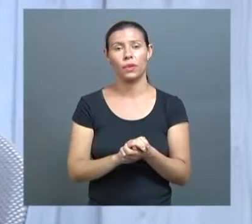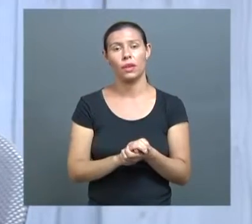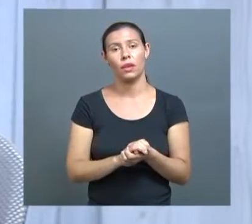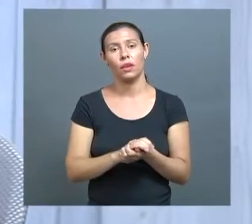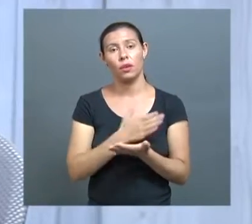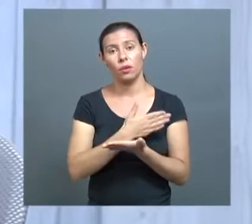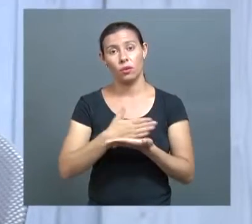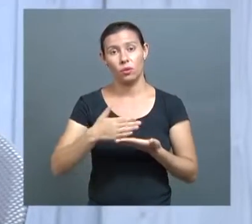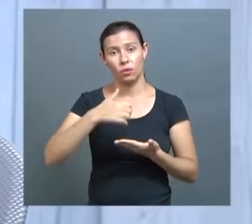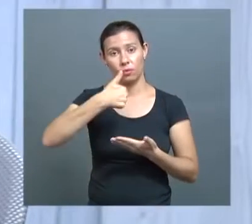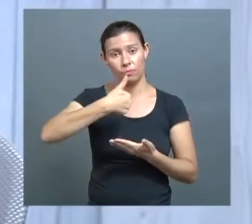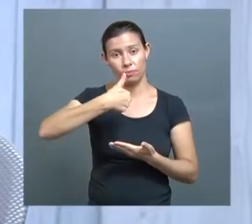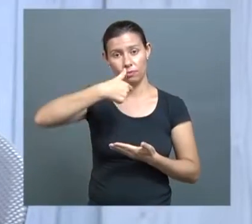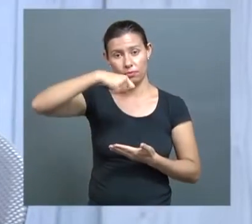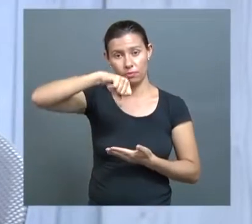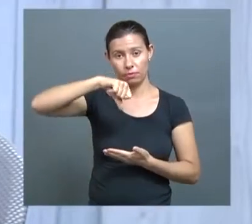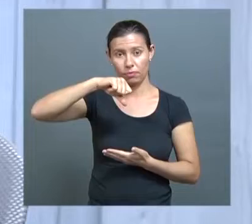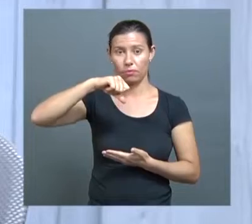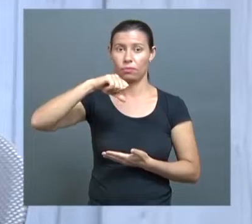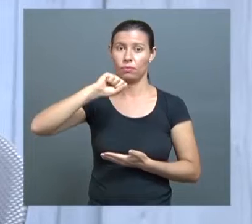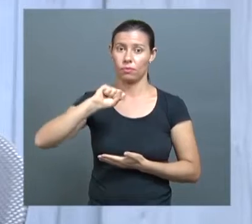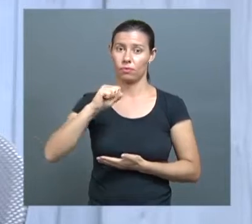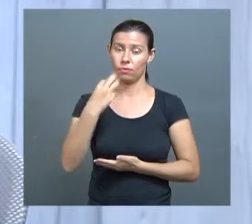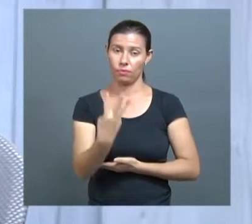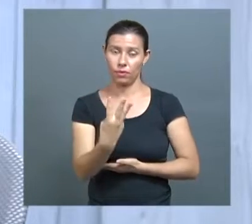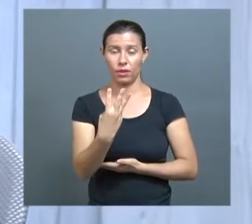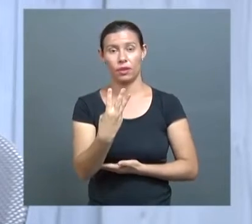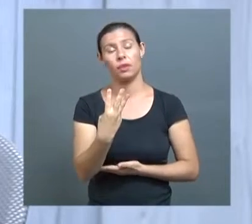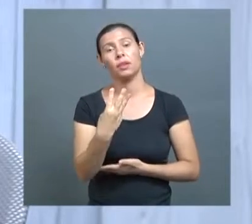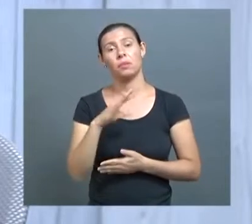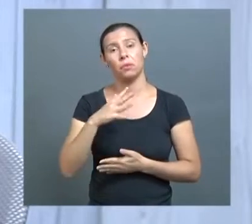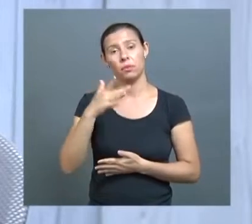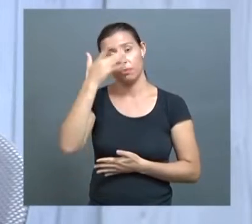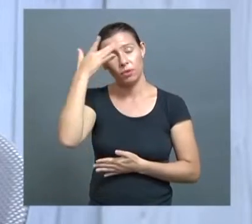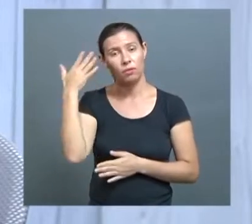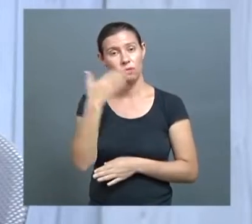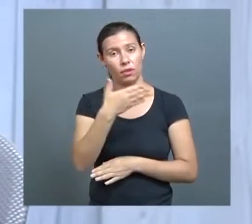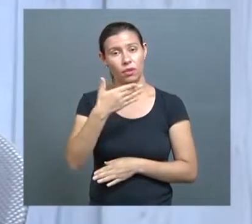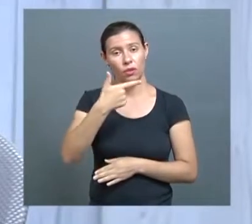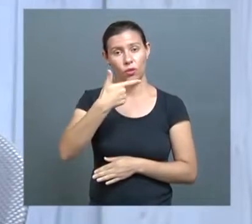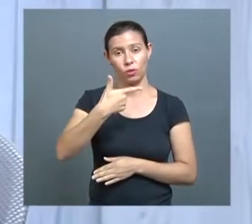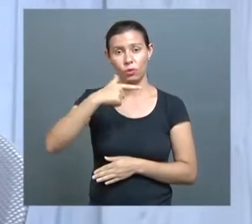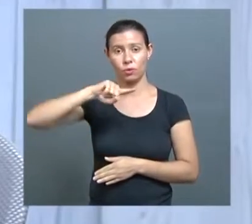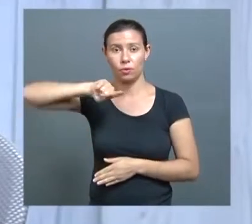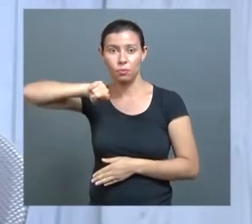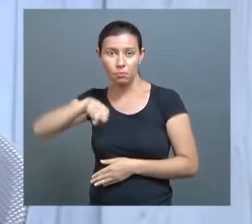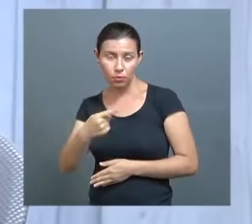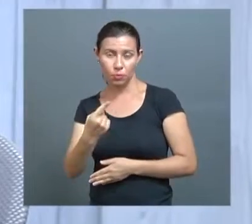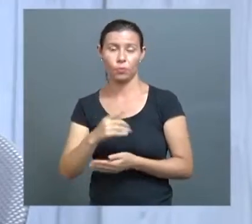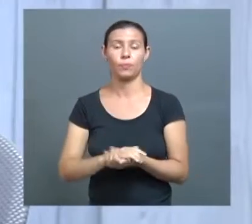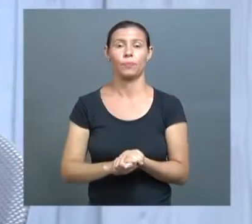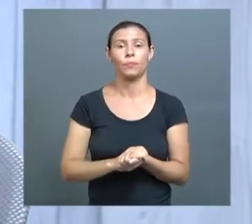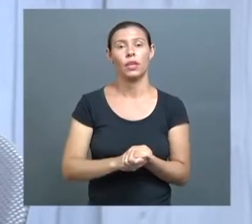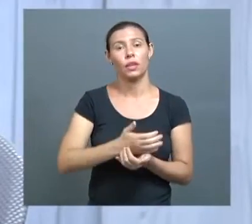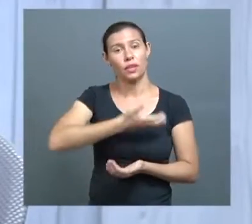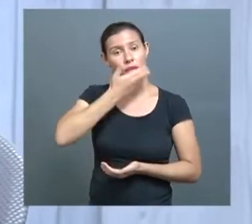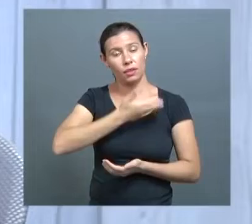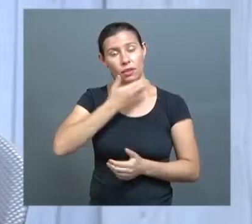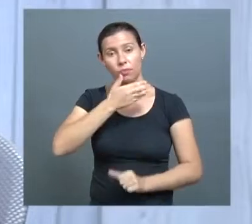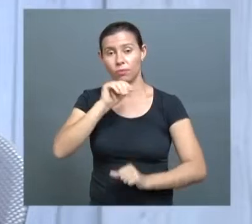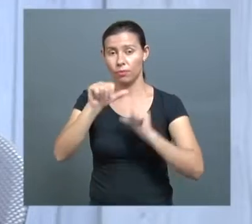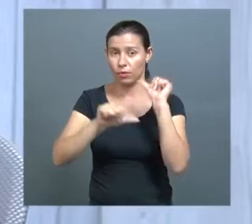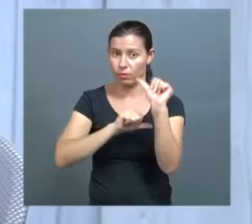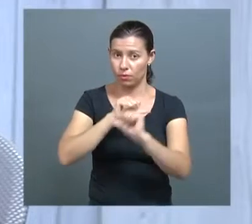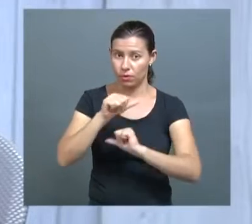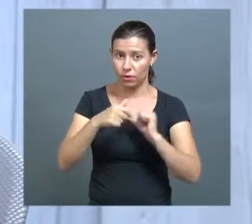1983 e são feitos em média 2 mil atendimentos por mês. A partir de dezembro, tem mudanças